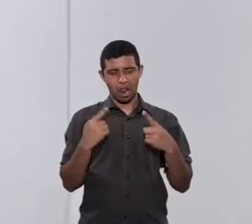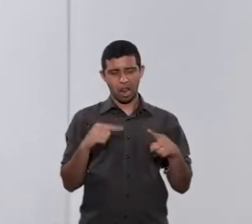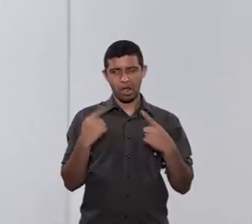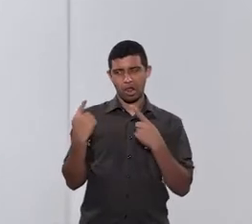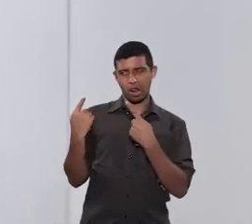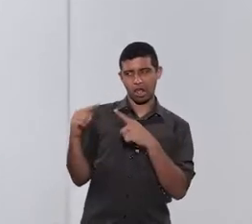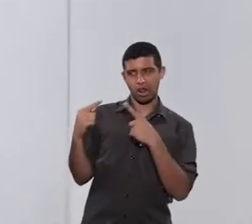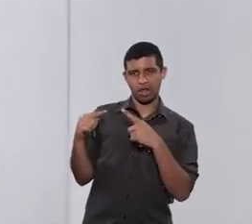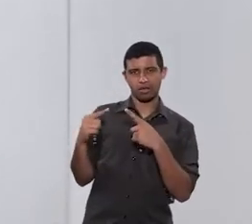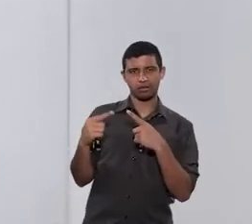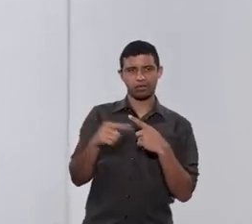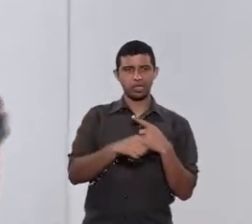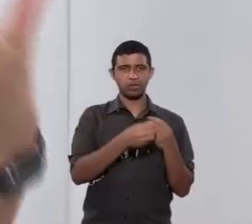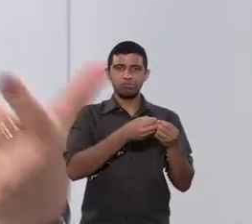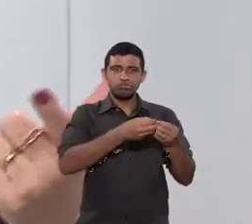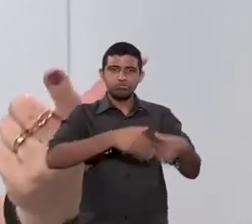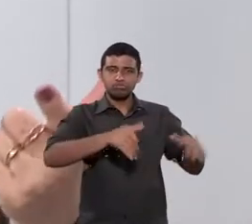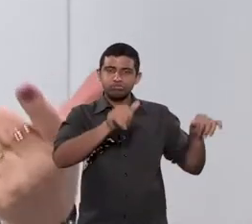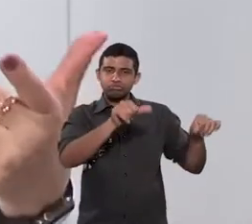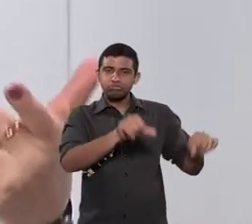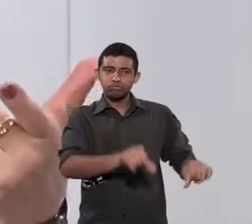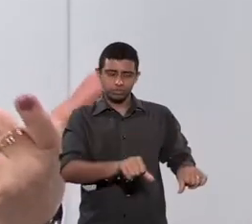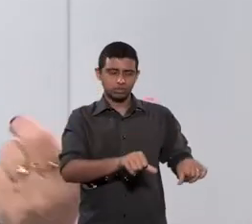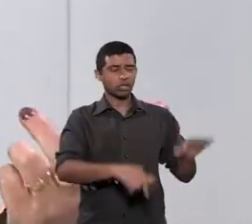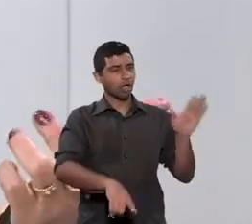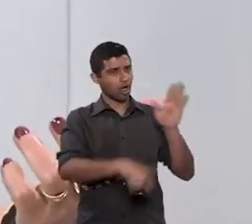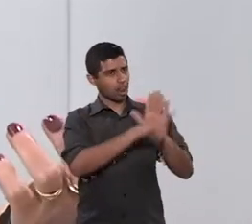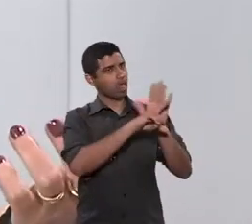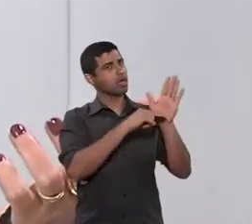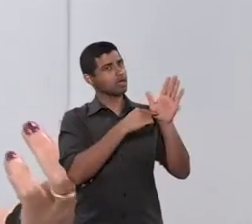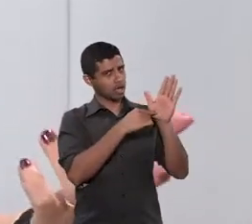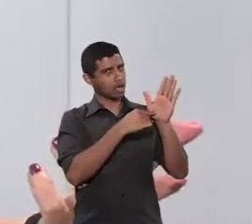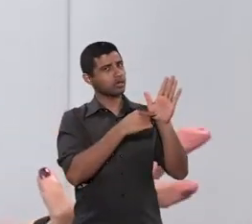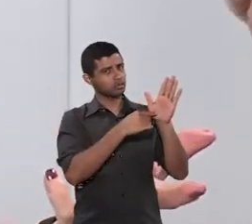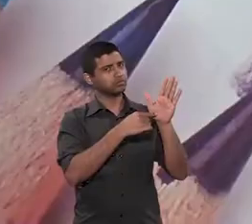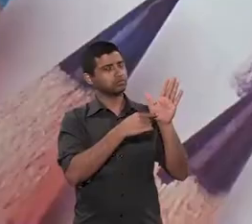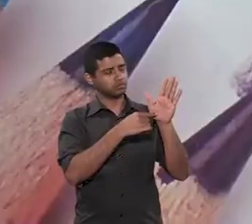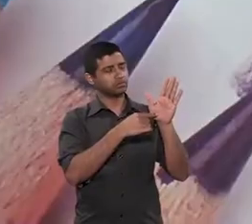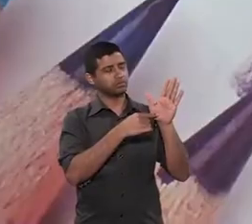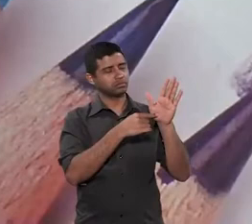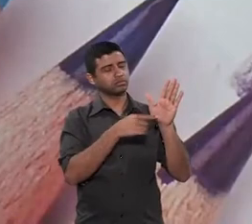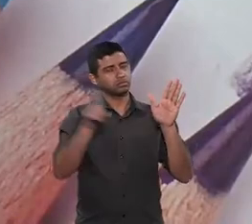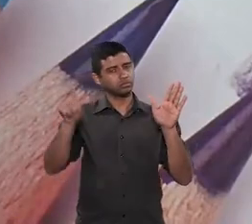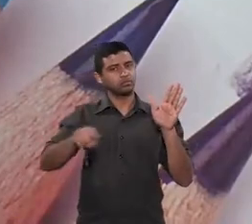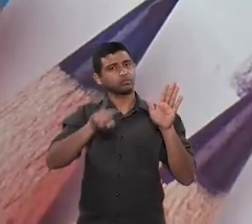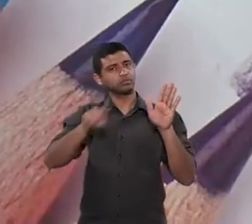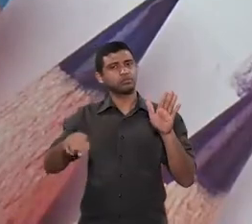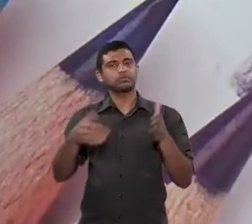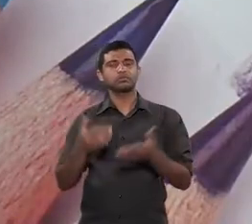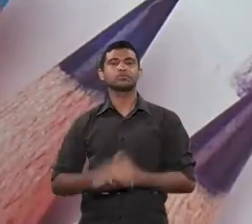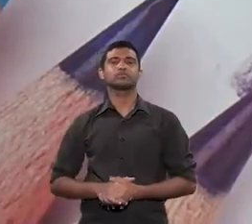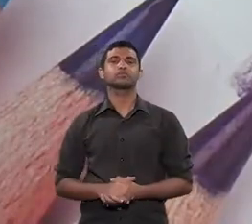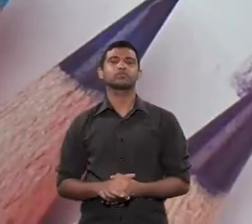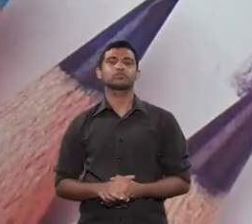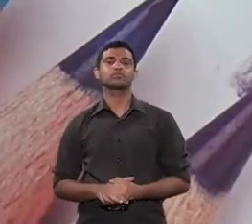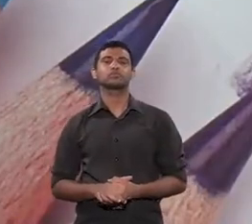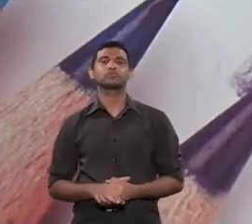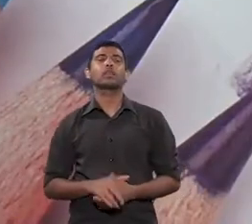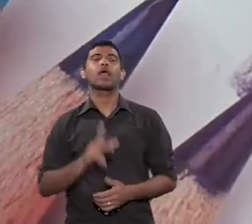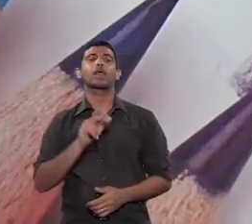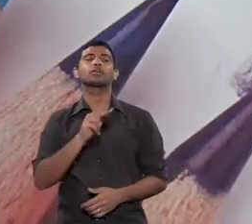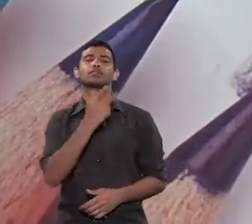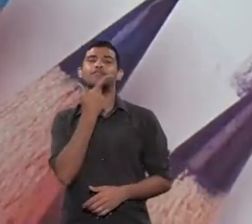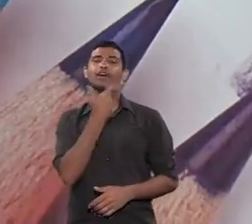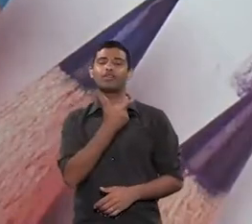afastando, se eu estou prejudicando meu filho com isso, então, sim, a lei vai ter uma medida. Aí seria, porque você